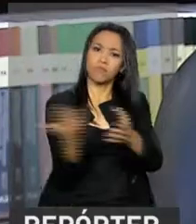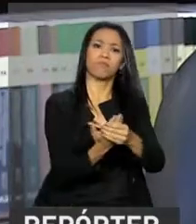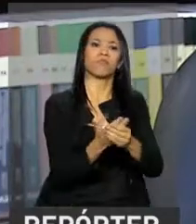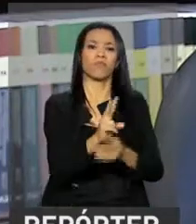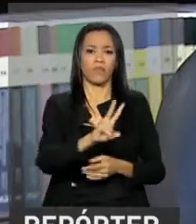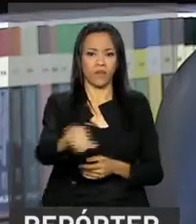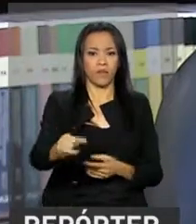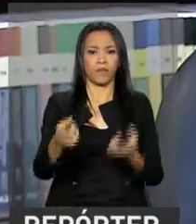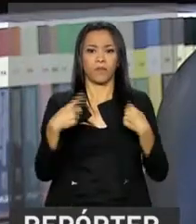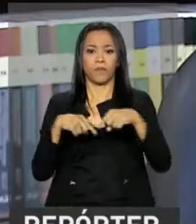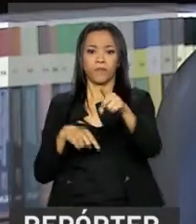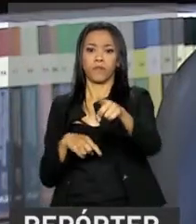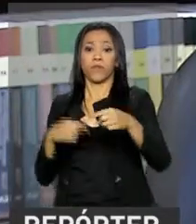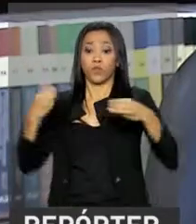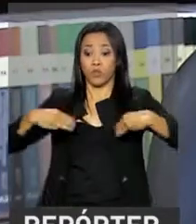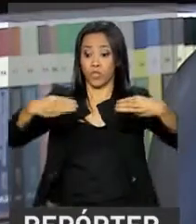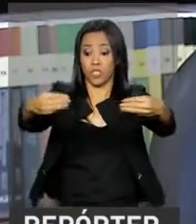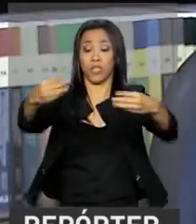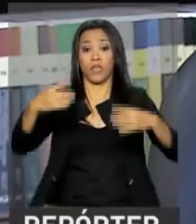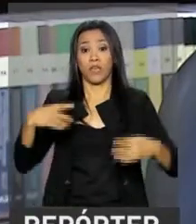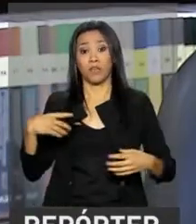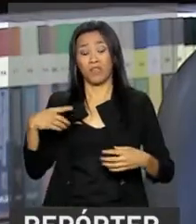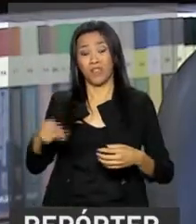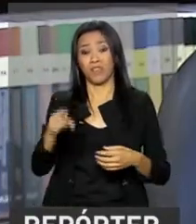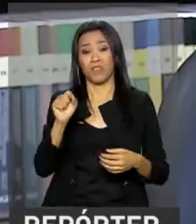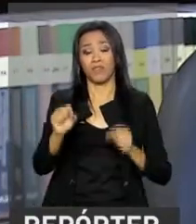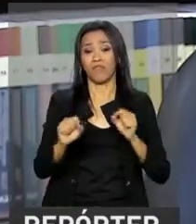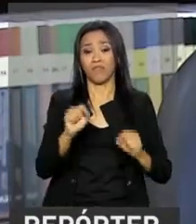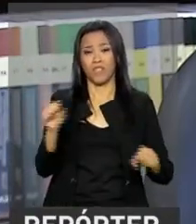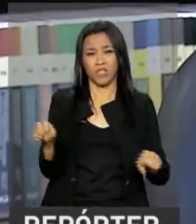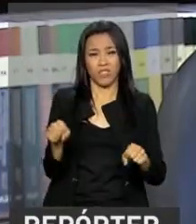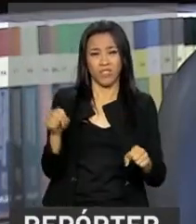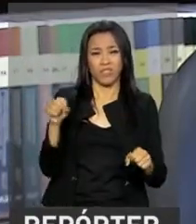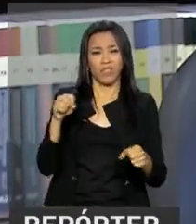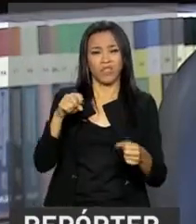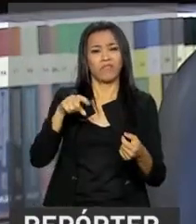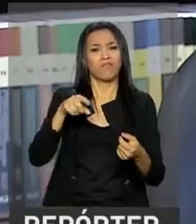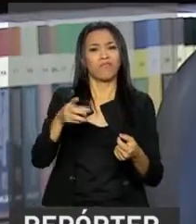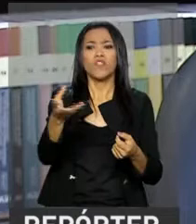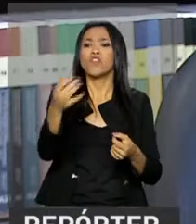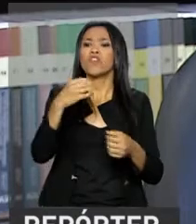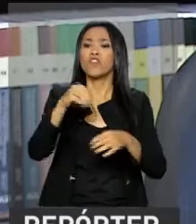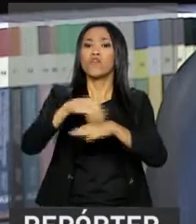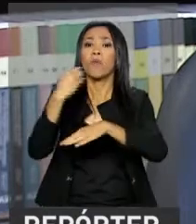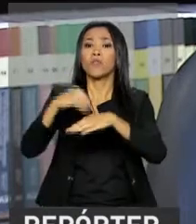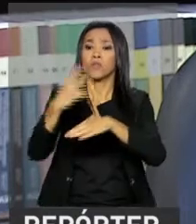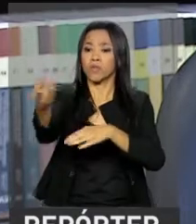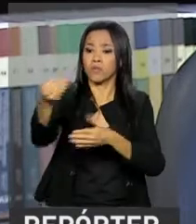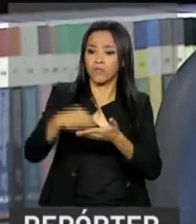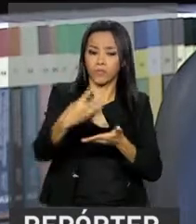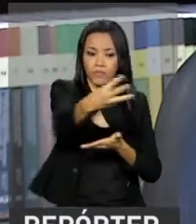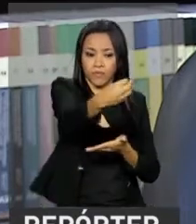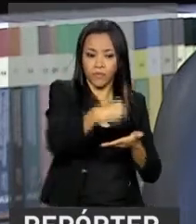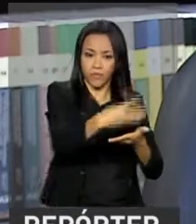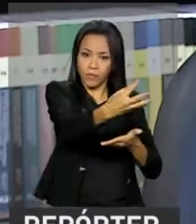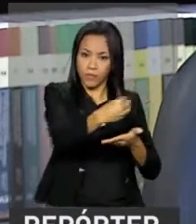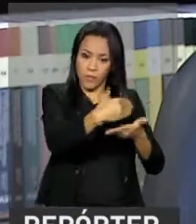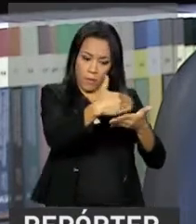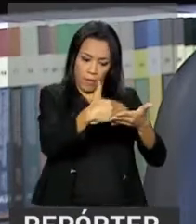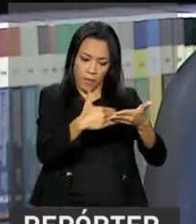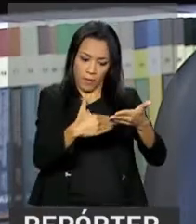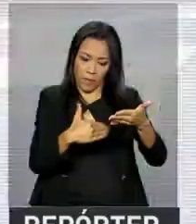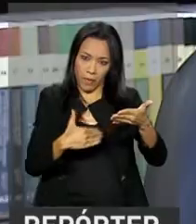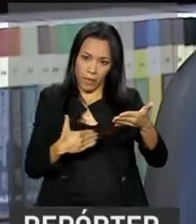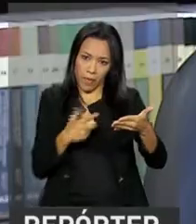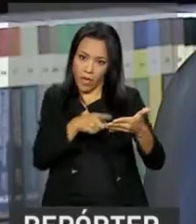ministérios que, de algum modo, o instruíram adequadamente, trazendo informações precisas para a Advocacia Geral da União, o ajuizamento da ação fica mais